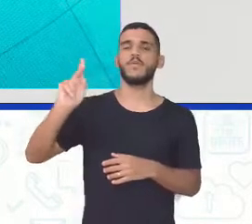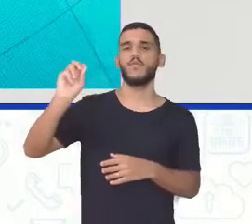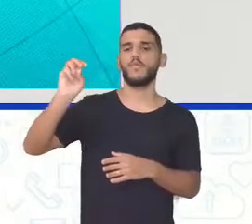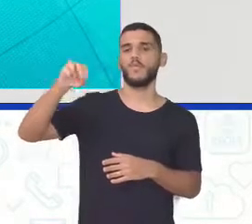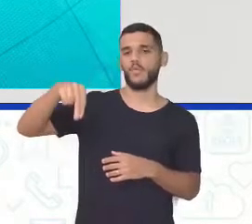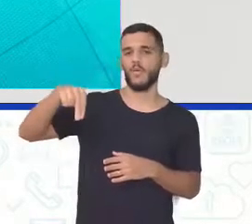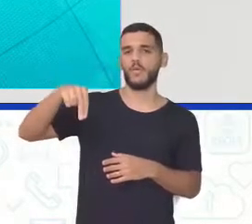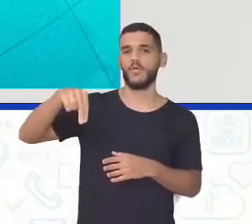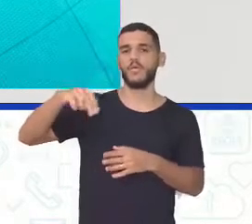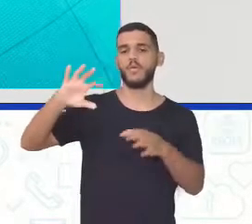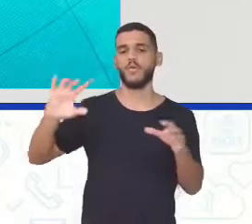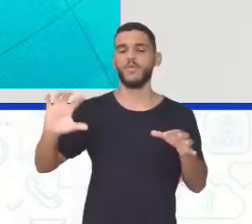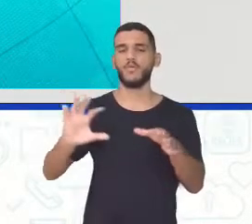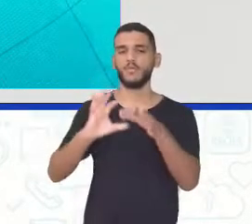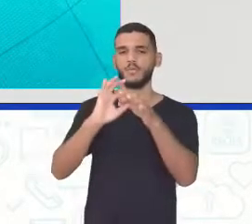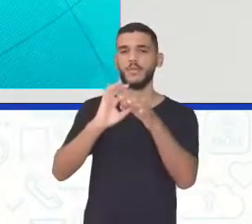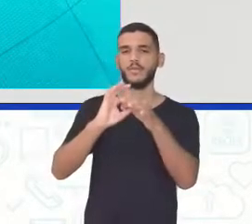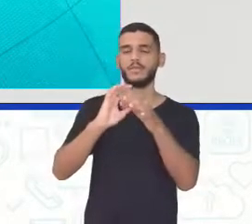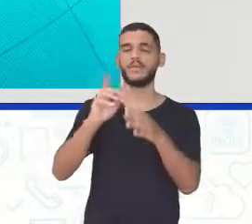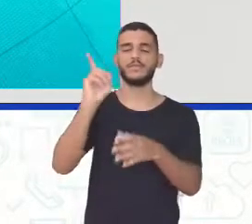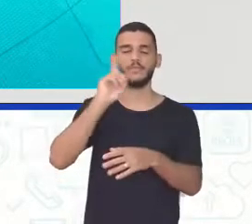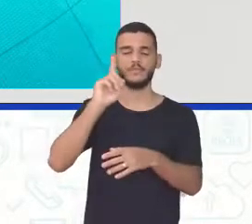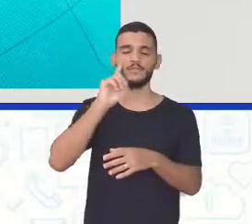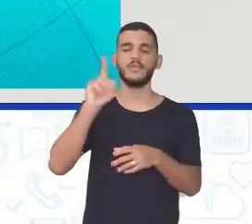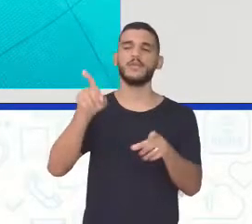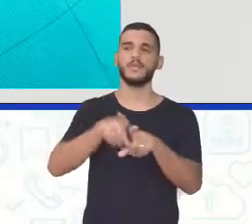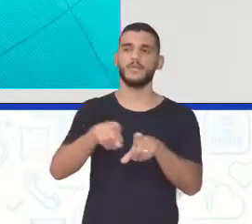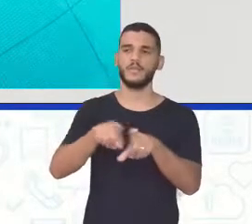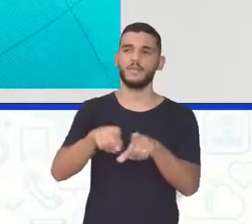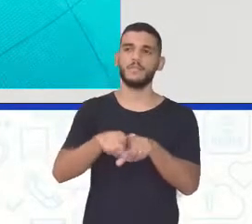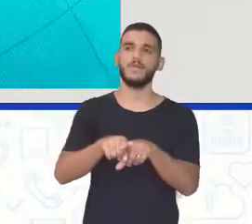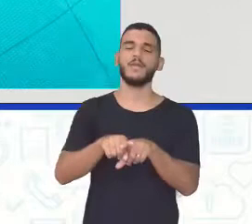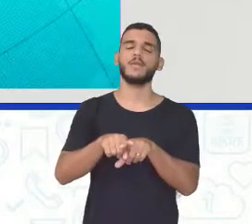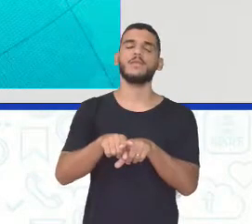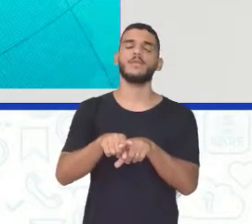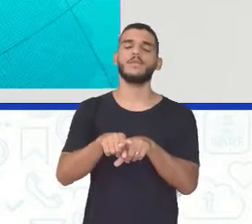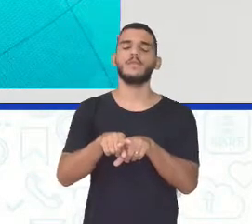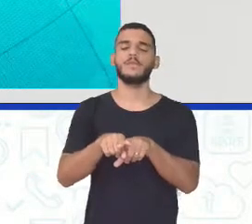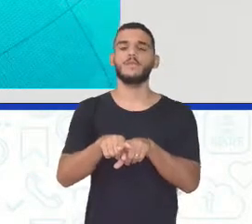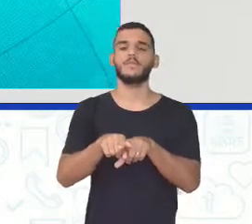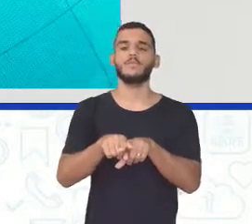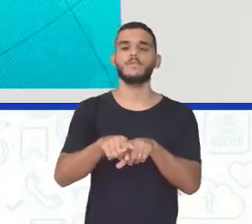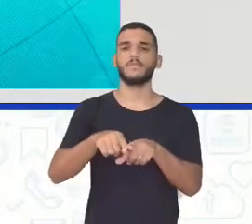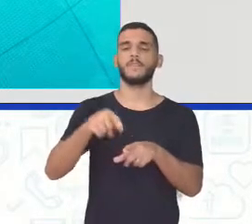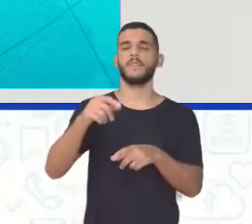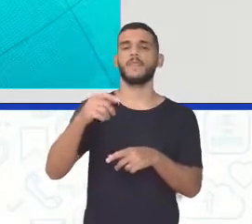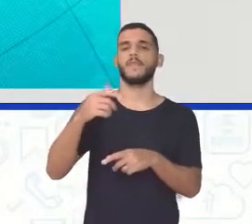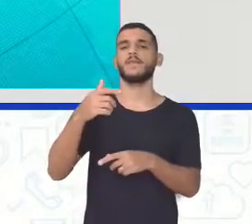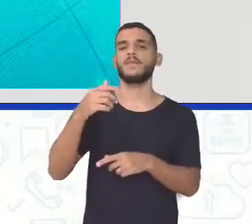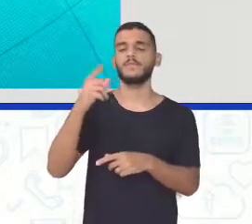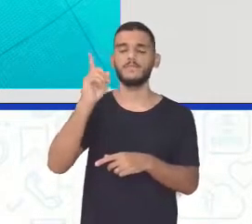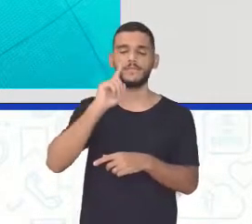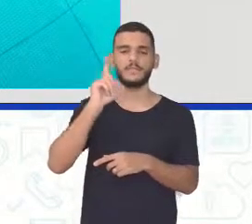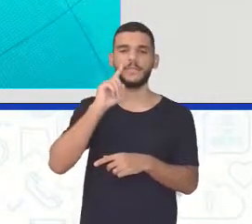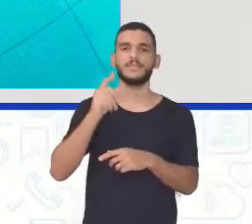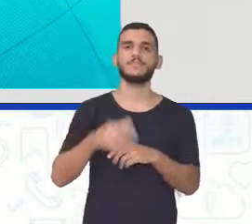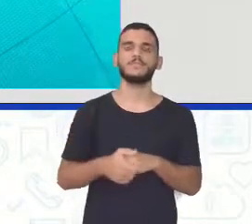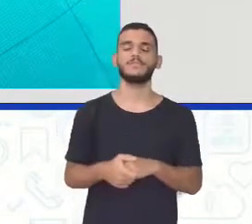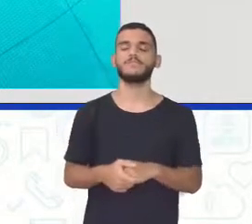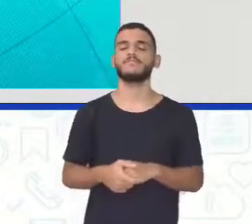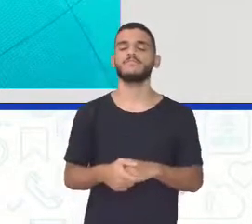Unidos Quanto para o Canadá Ali a Colômbia Britânica Ali ó The British Columbian E o Gulf of Alaska Alaska Alaska